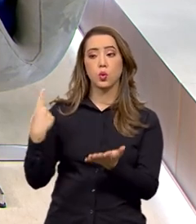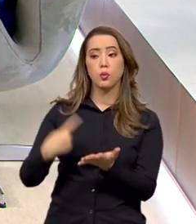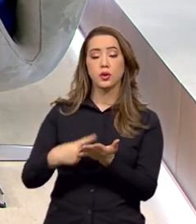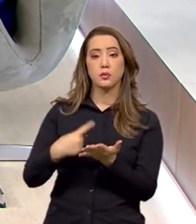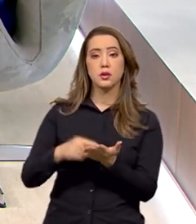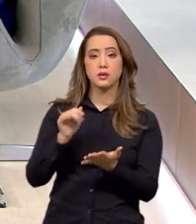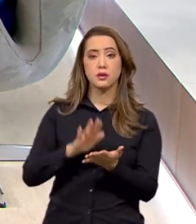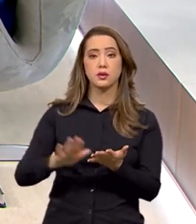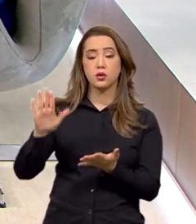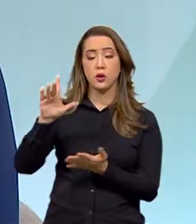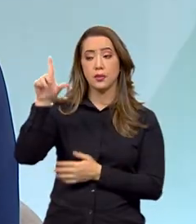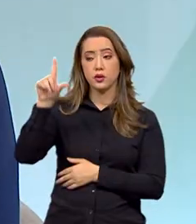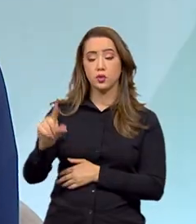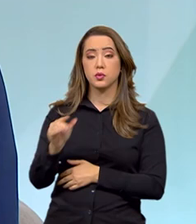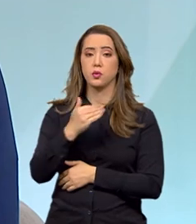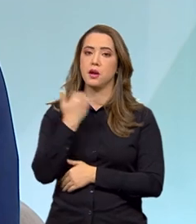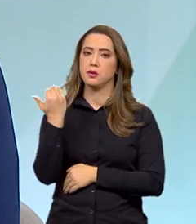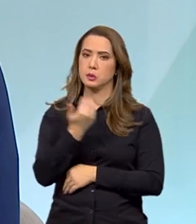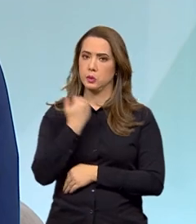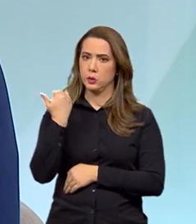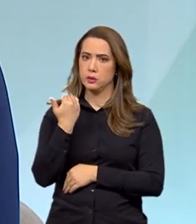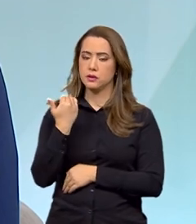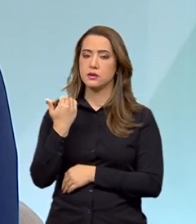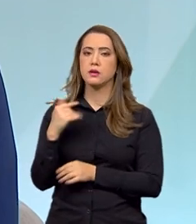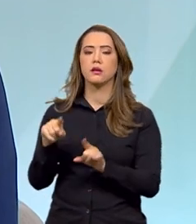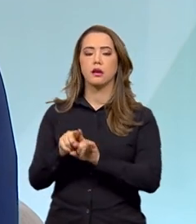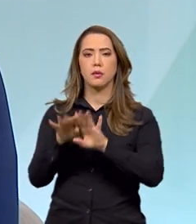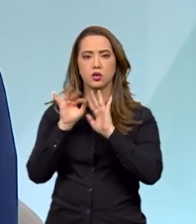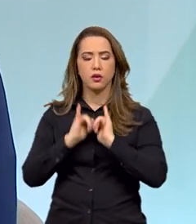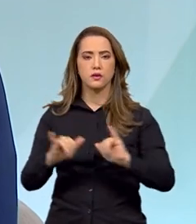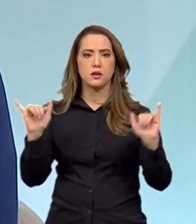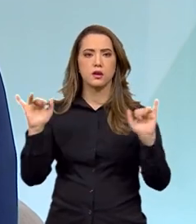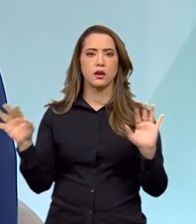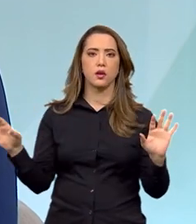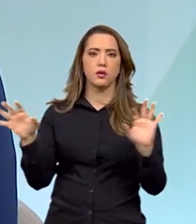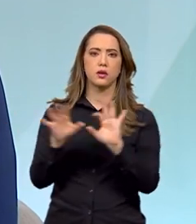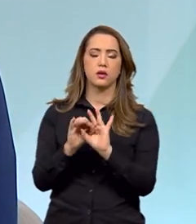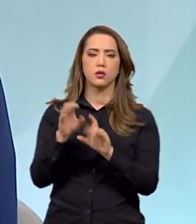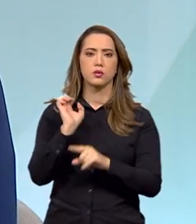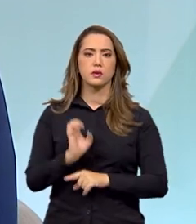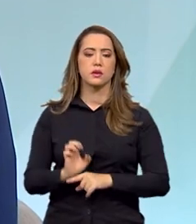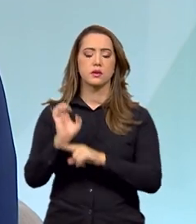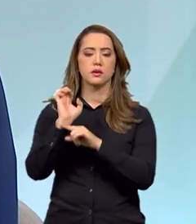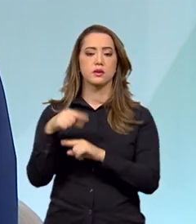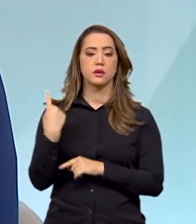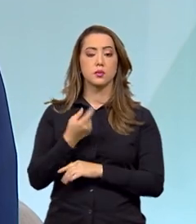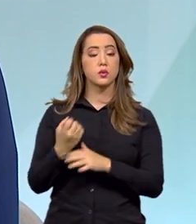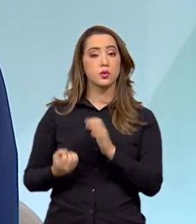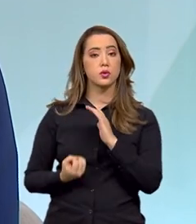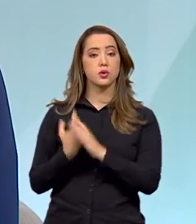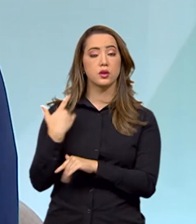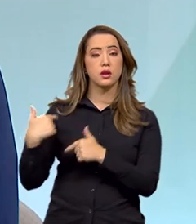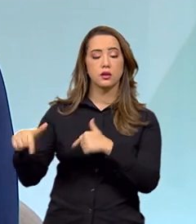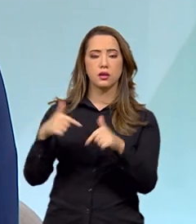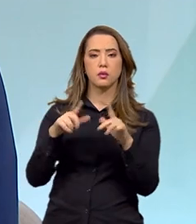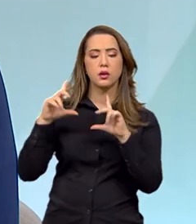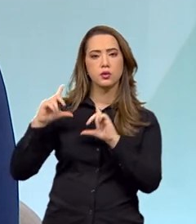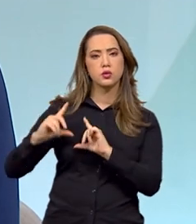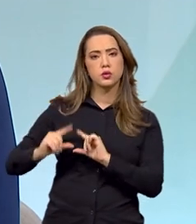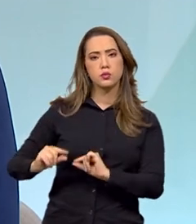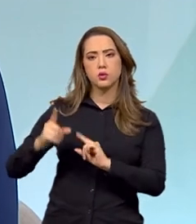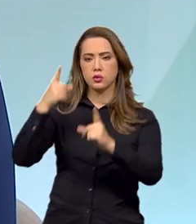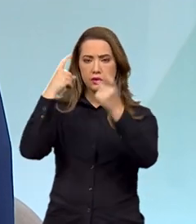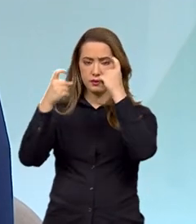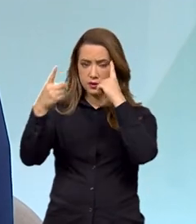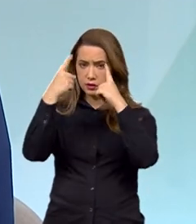pela Redução da Letalidade, que eu também já mencionei, que é uma articulação com os estados para a gente empreender ações que diminuam a violência